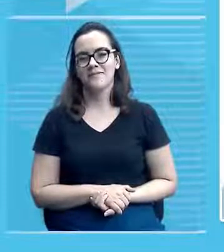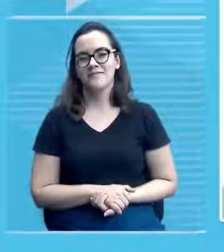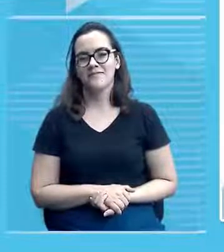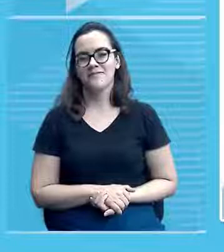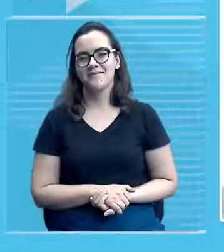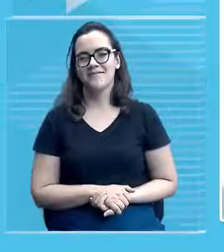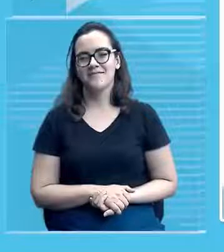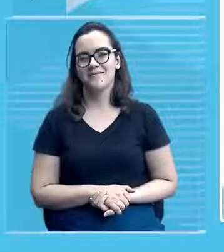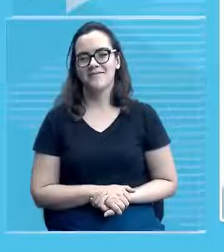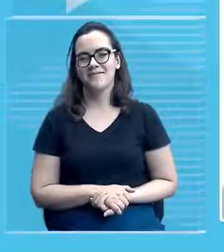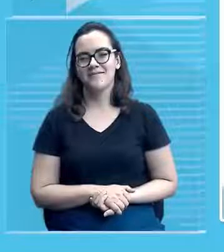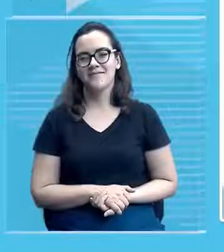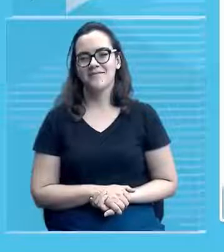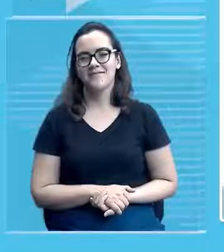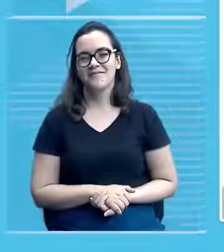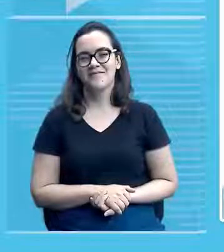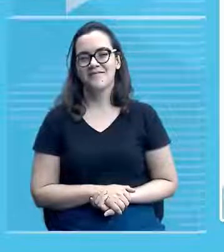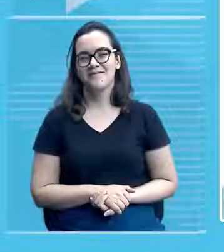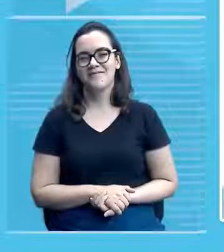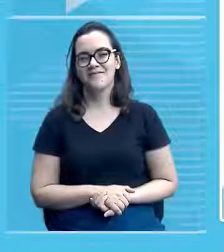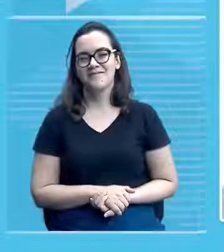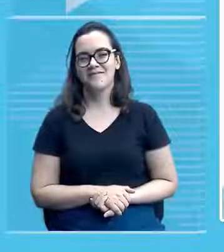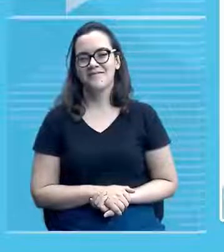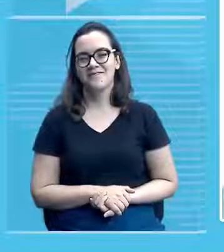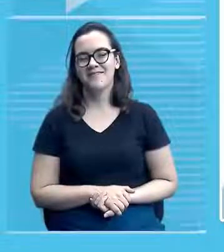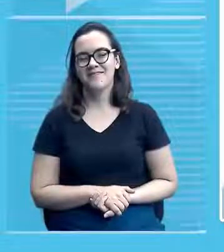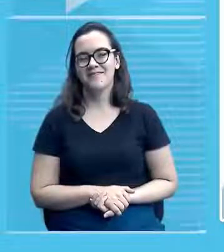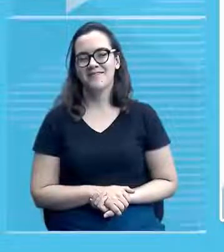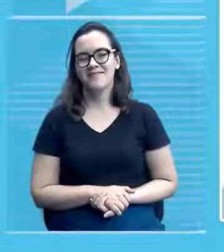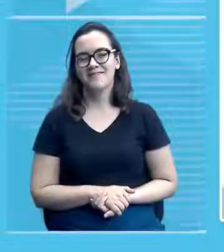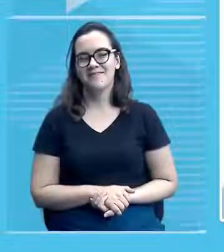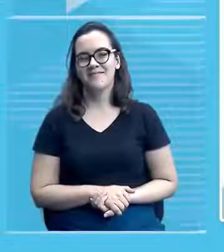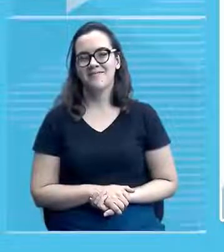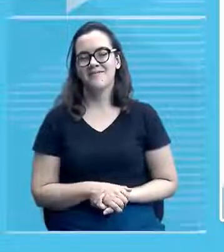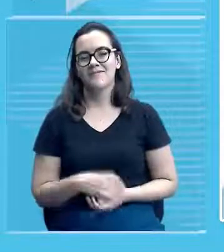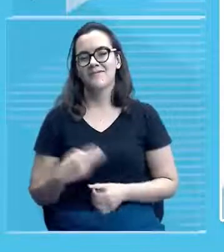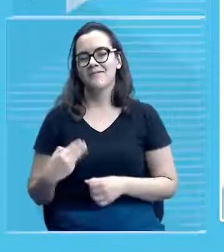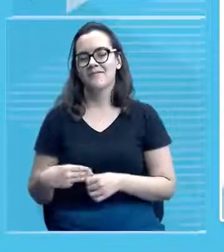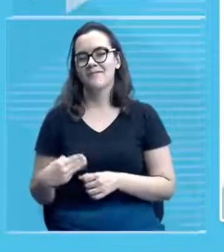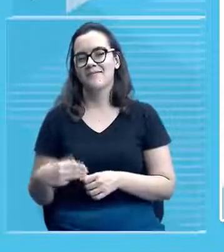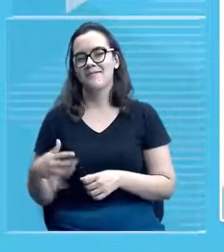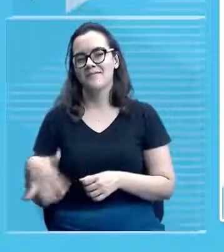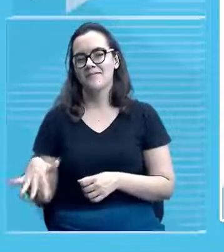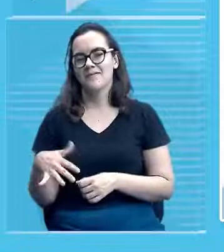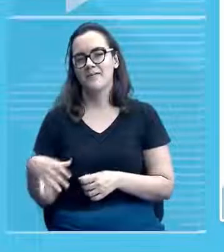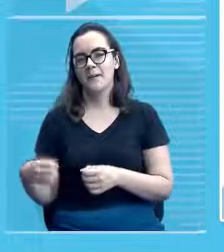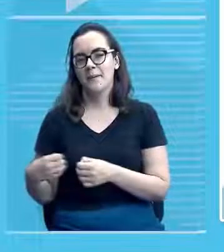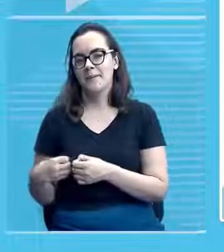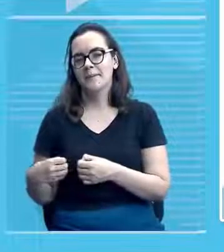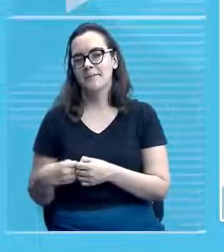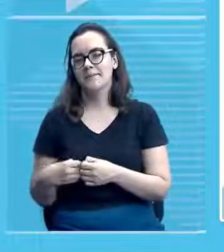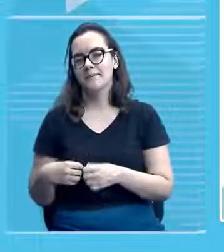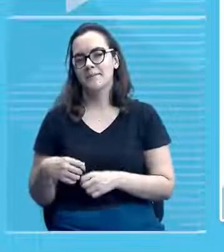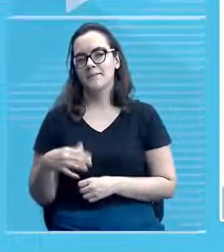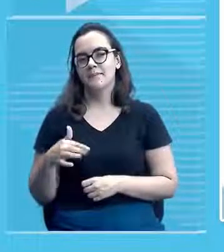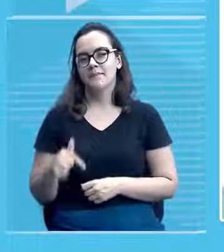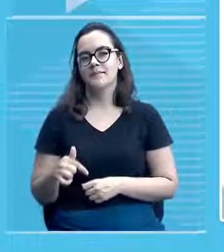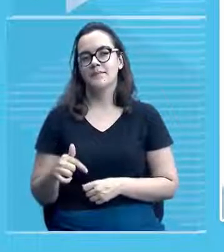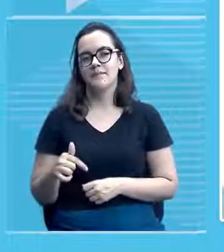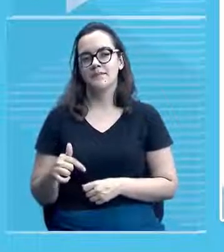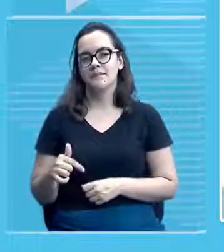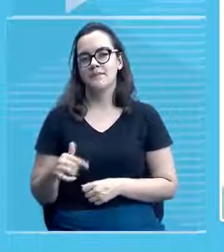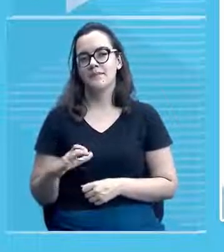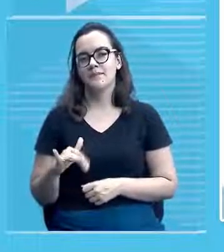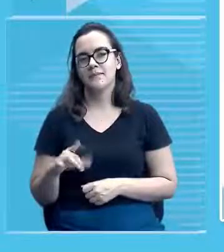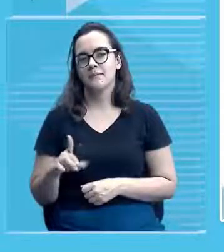norte do nosso estado tá? Piracuruca área lá o município onde fica sete cidades né? que eu acredito sete cidades vocês já devem